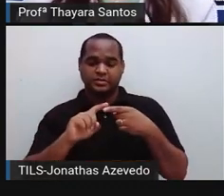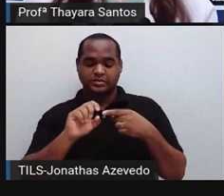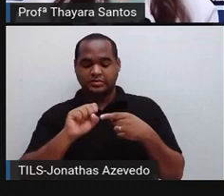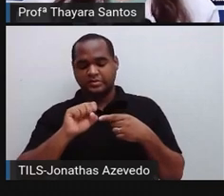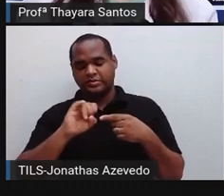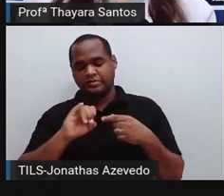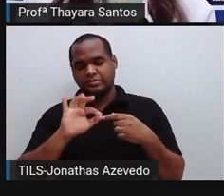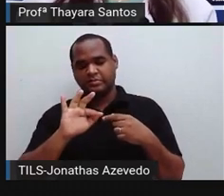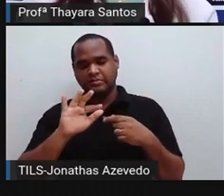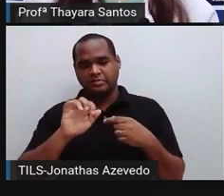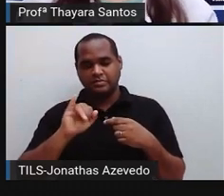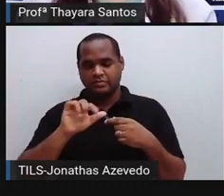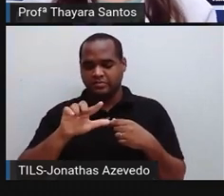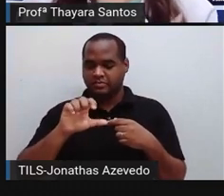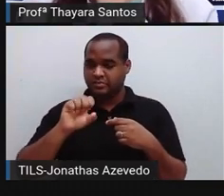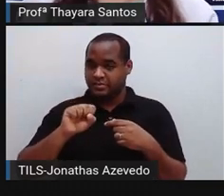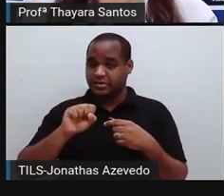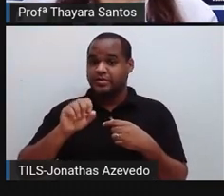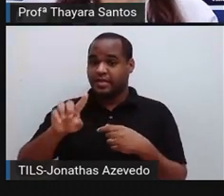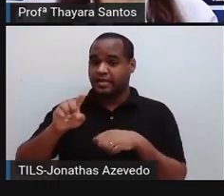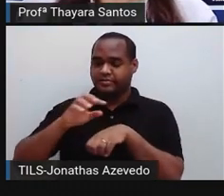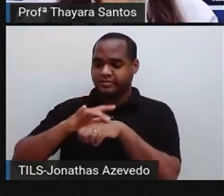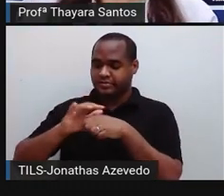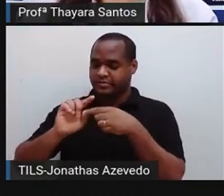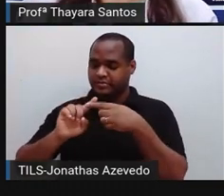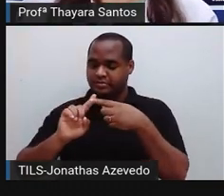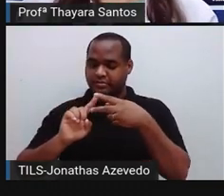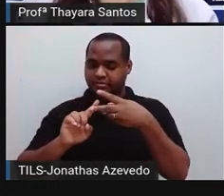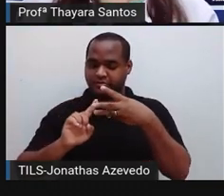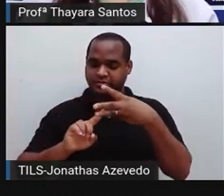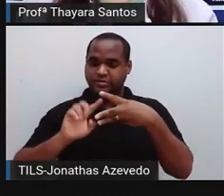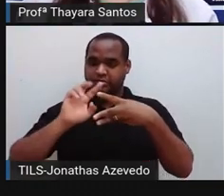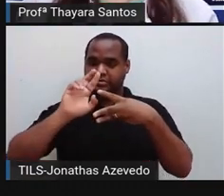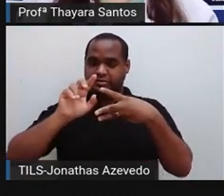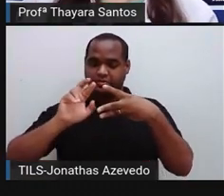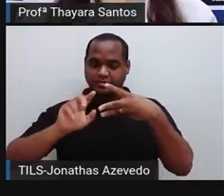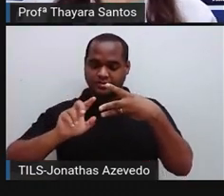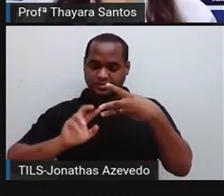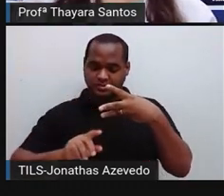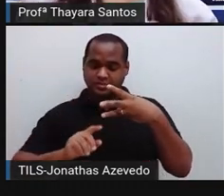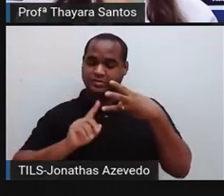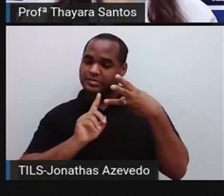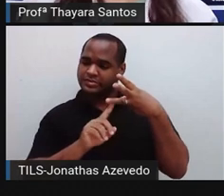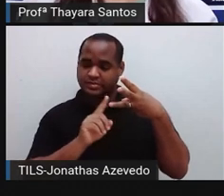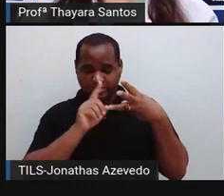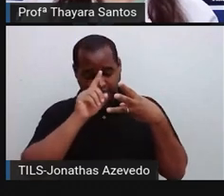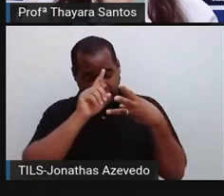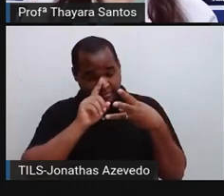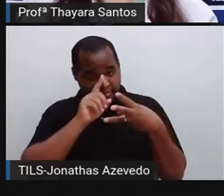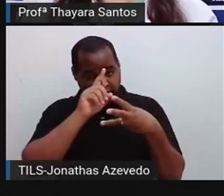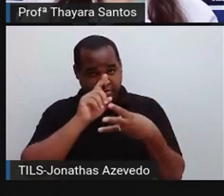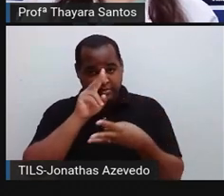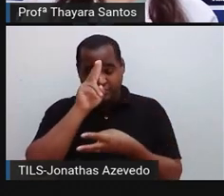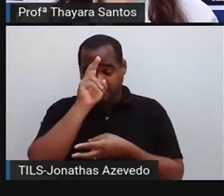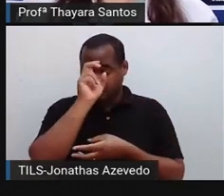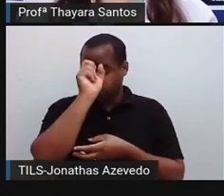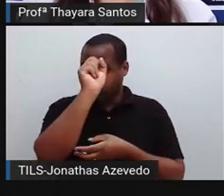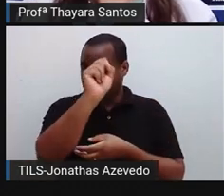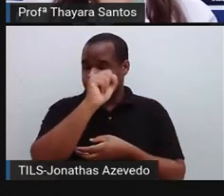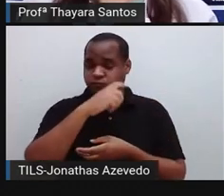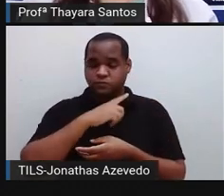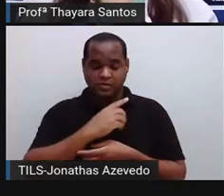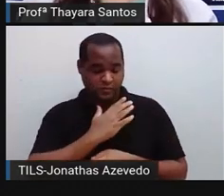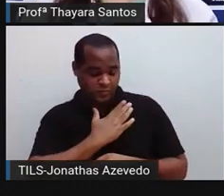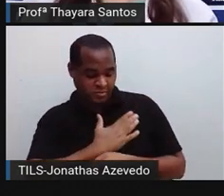doença muito complicada, ela tem três estágios diferentes, e no último estágio ela acaba afetando o